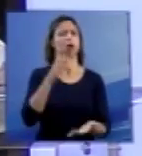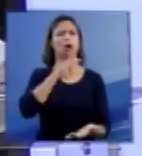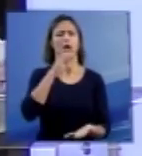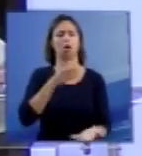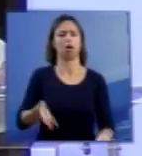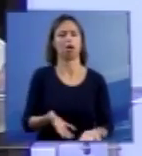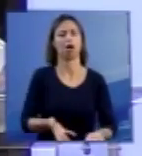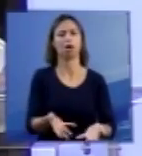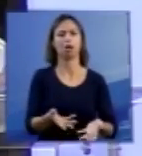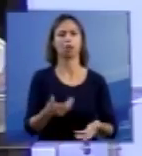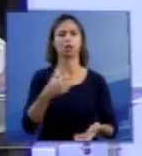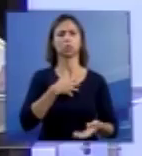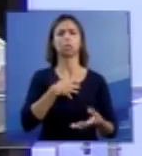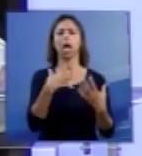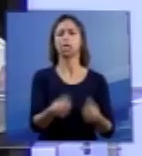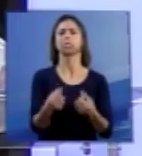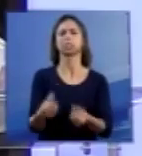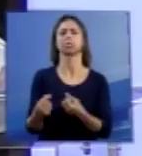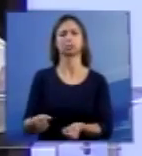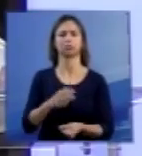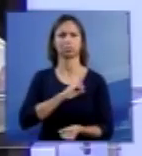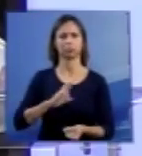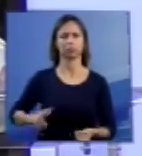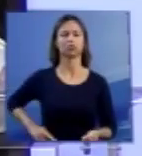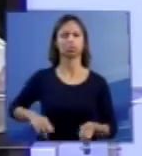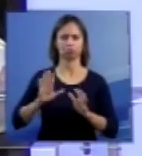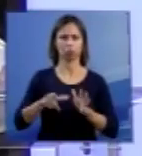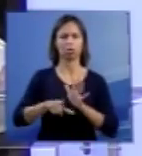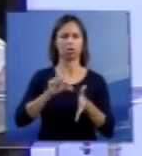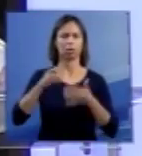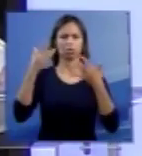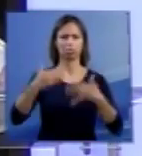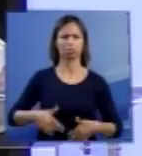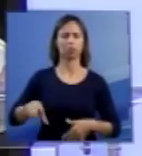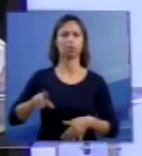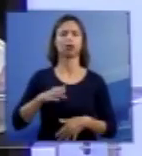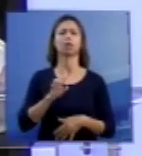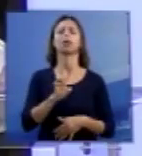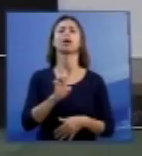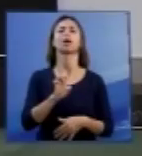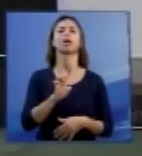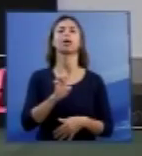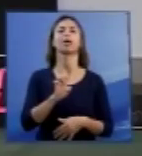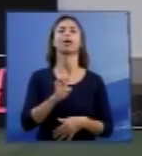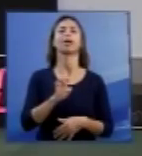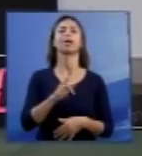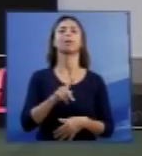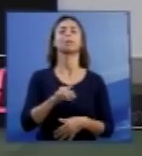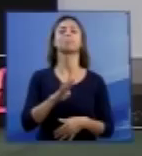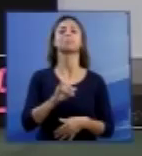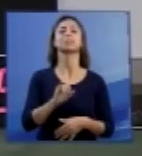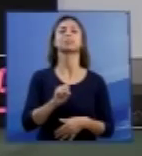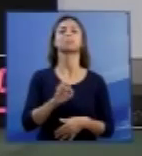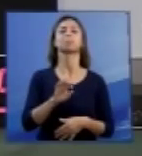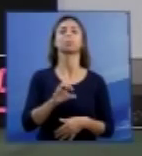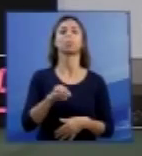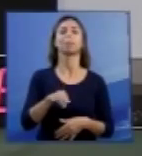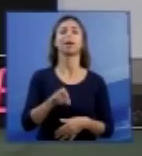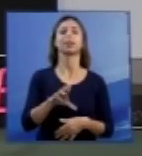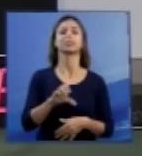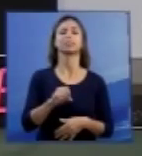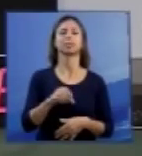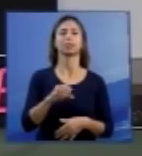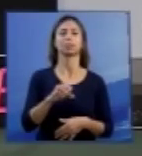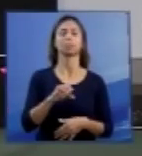em suas adesões religiosas, como já foi dito aqui pelo bispo Edir Macedo, a agenda moral das